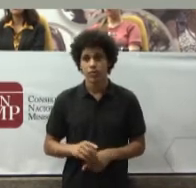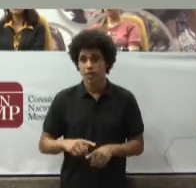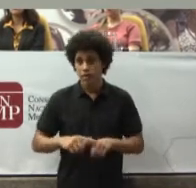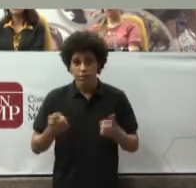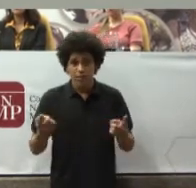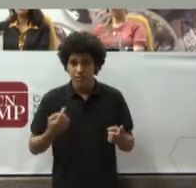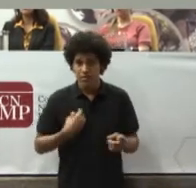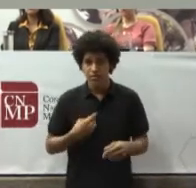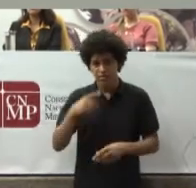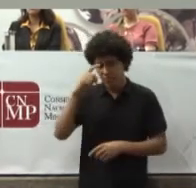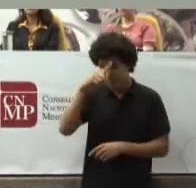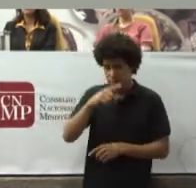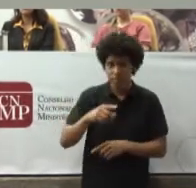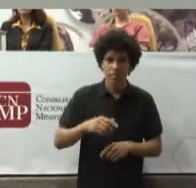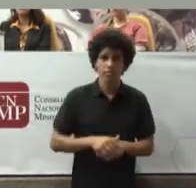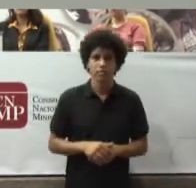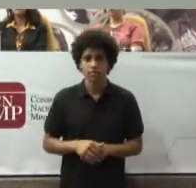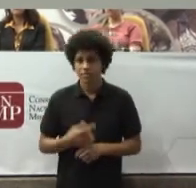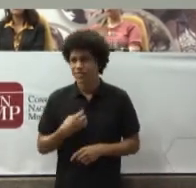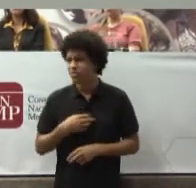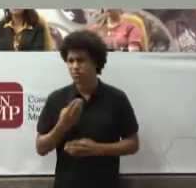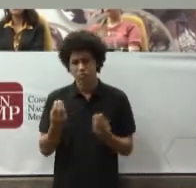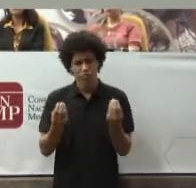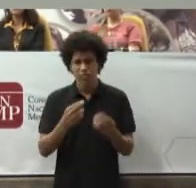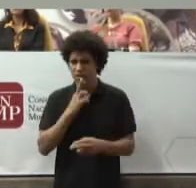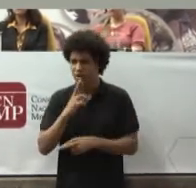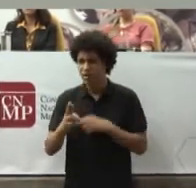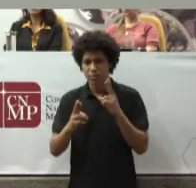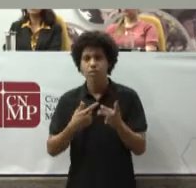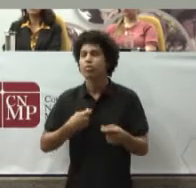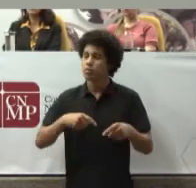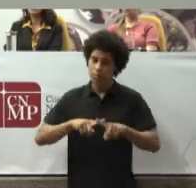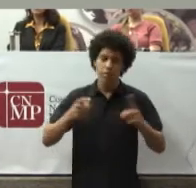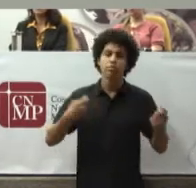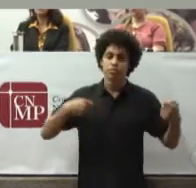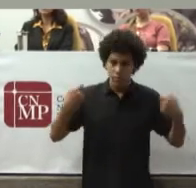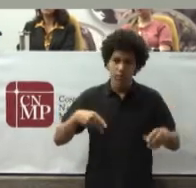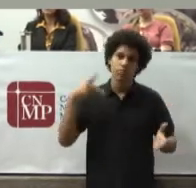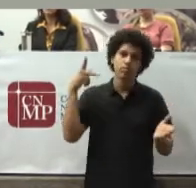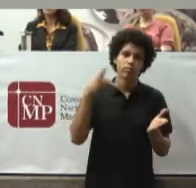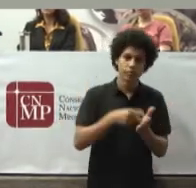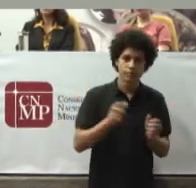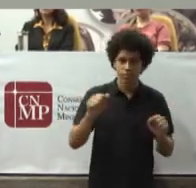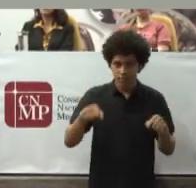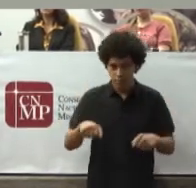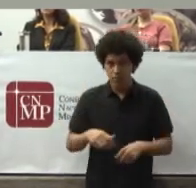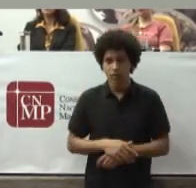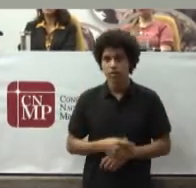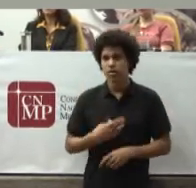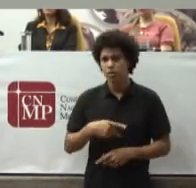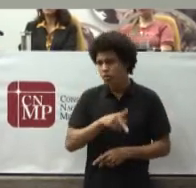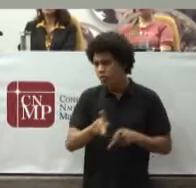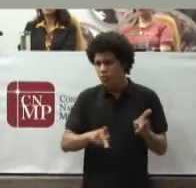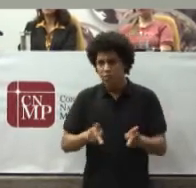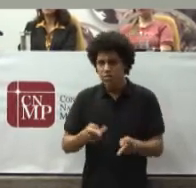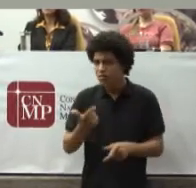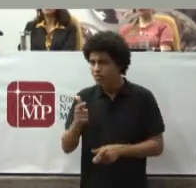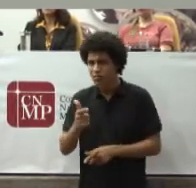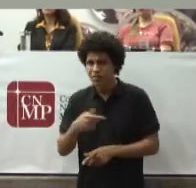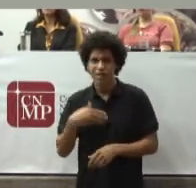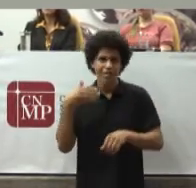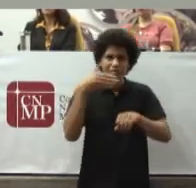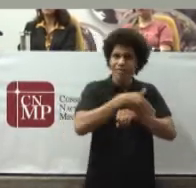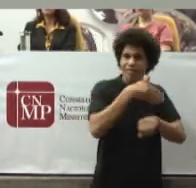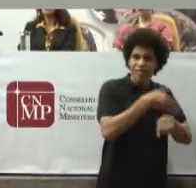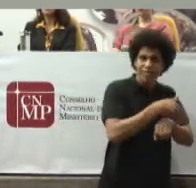mazelas Têm sido reclamadas Com razão Pela população Que desassistida No momento Que